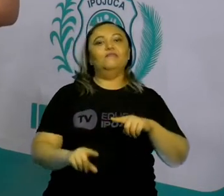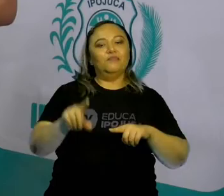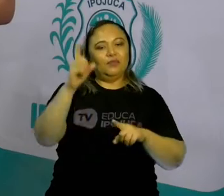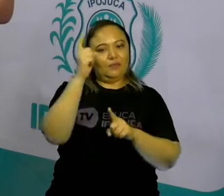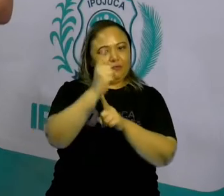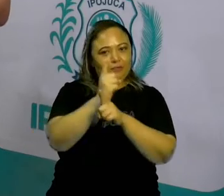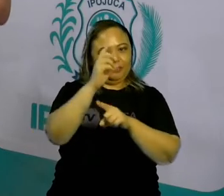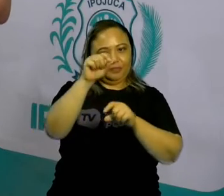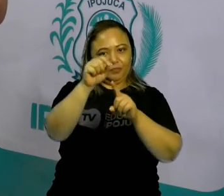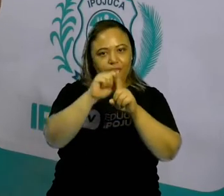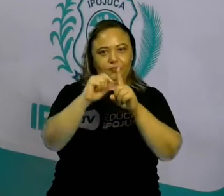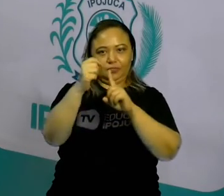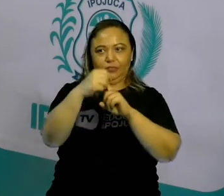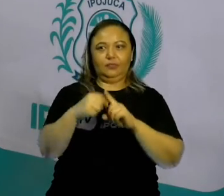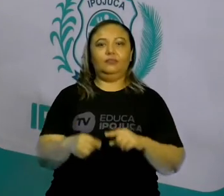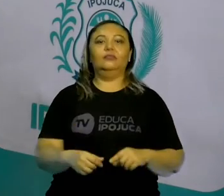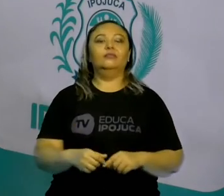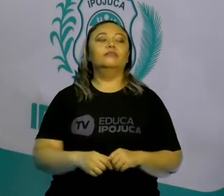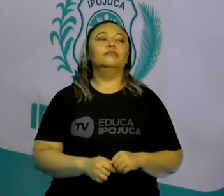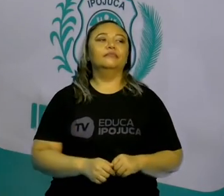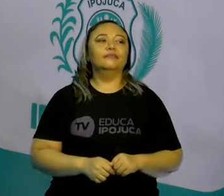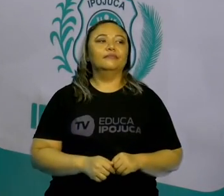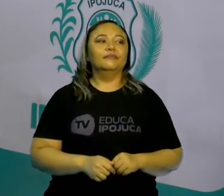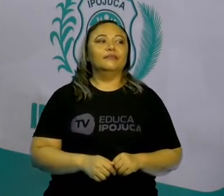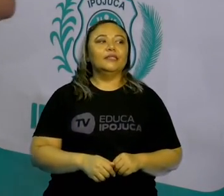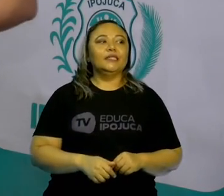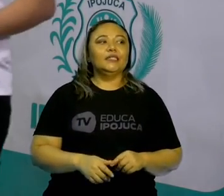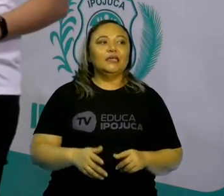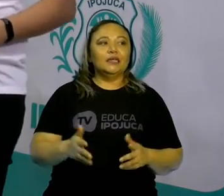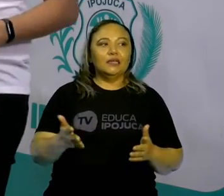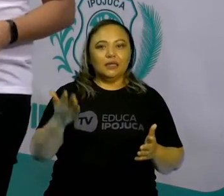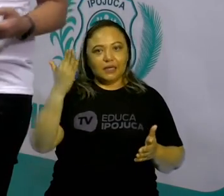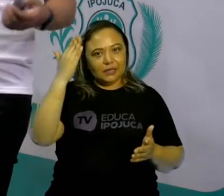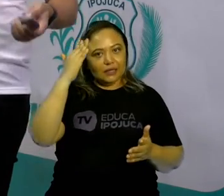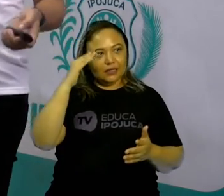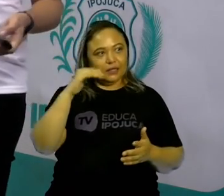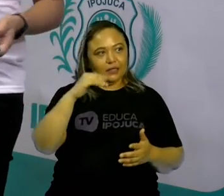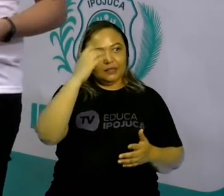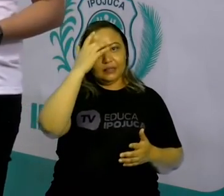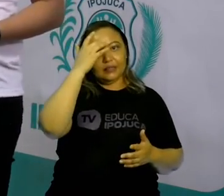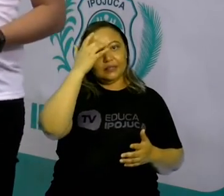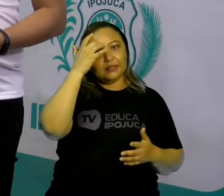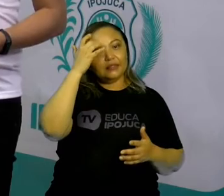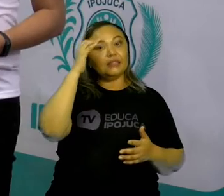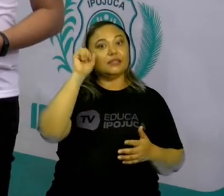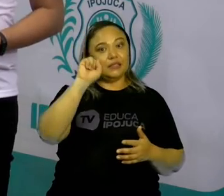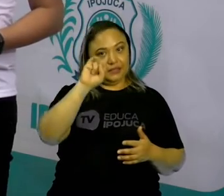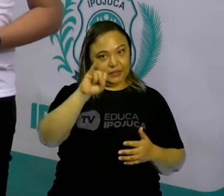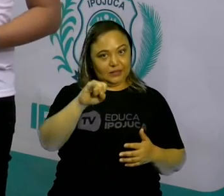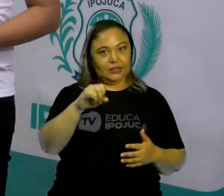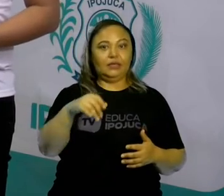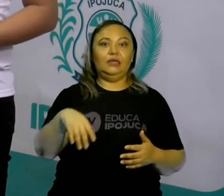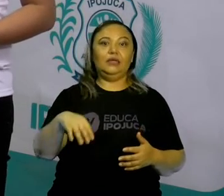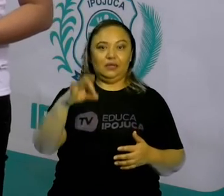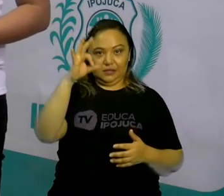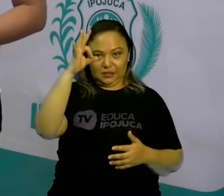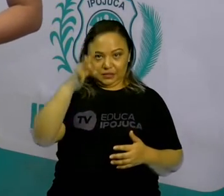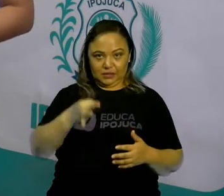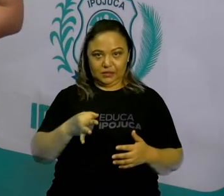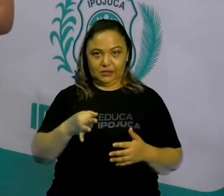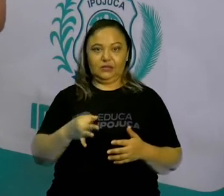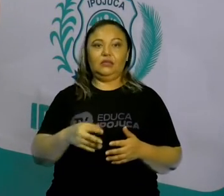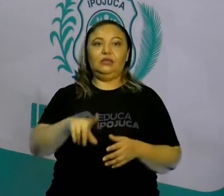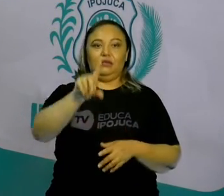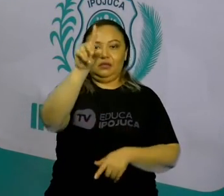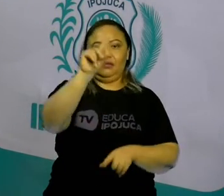Tá certo? Essa é uma forma de chamar. Ela acertou, está abilitada, vai escolher um número agora. Tá